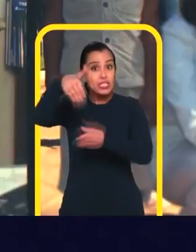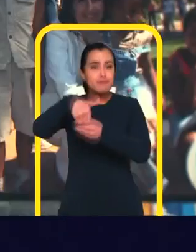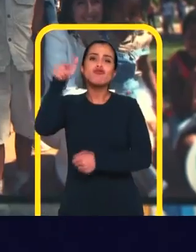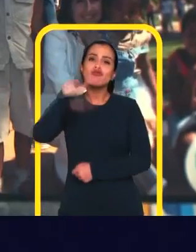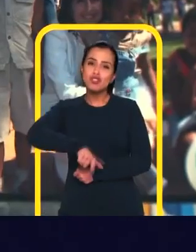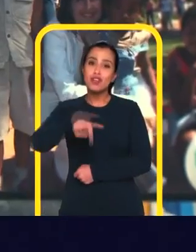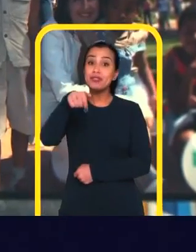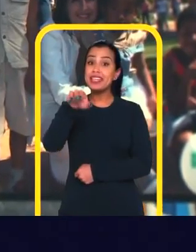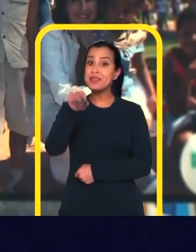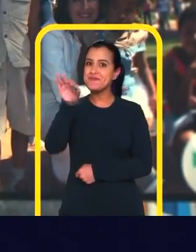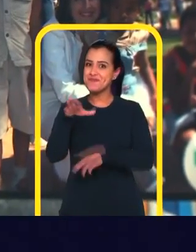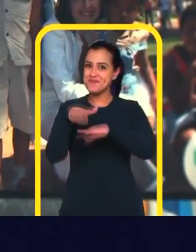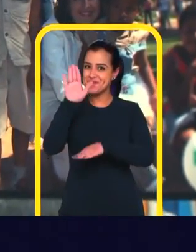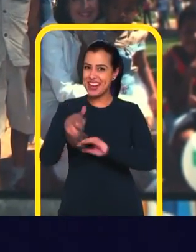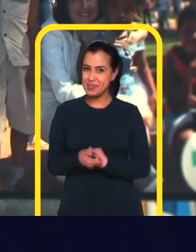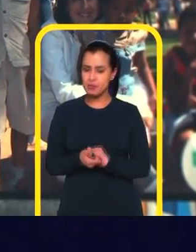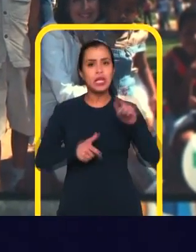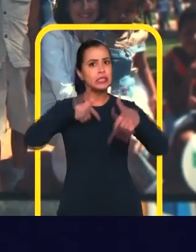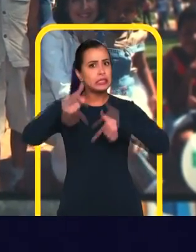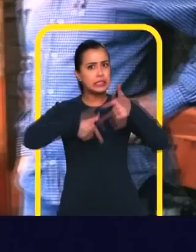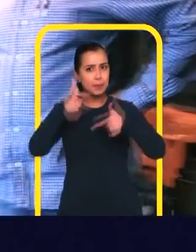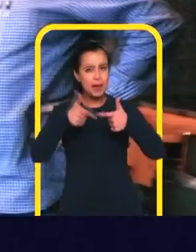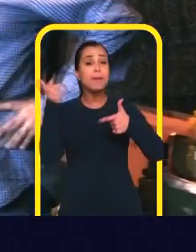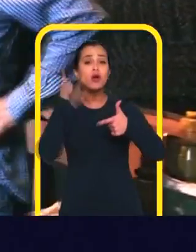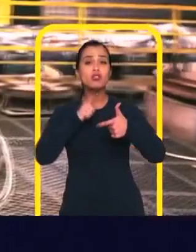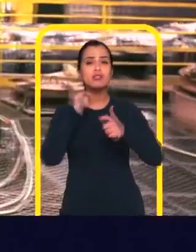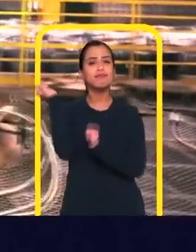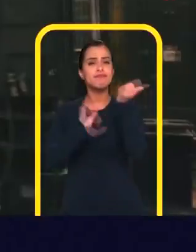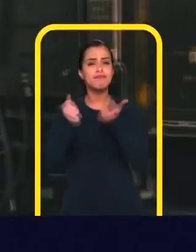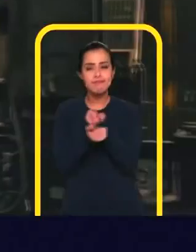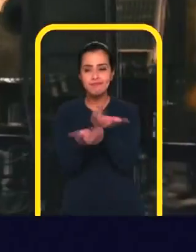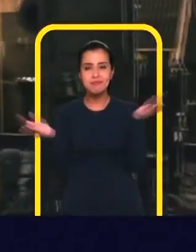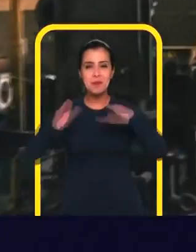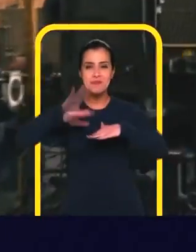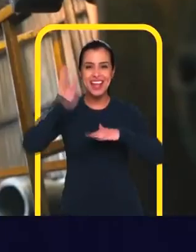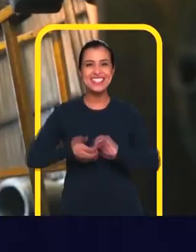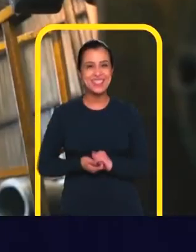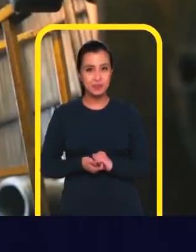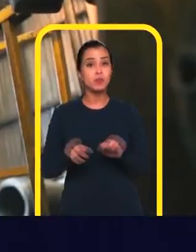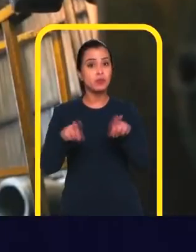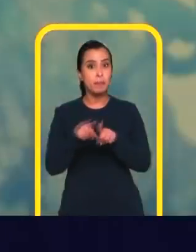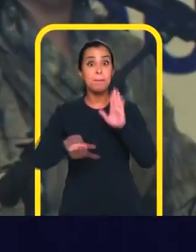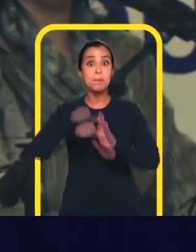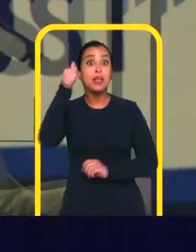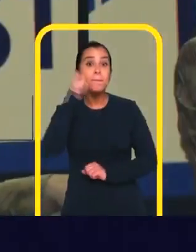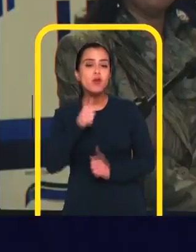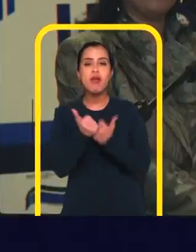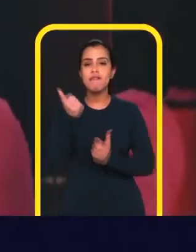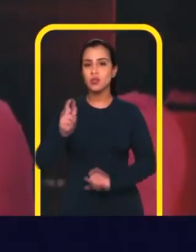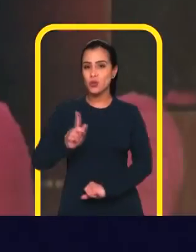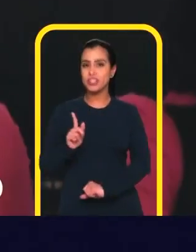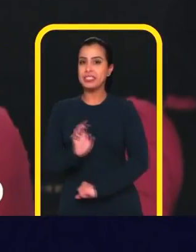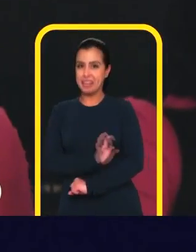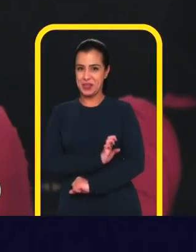Fui reeleita com mais de 70% dos votos E trabalhei para levar indústrias e gerar empregos Fui também